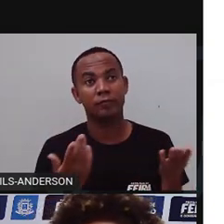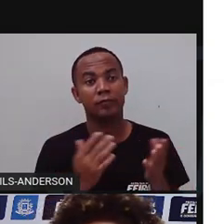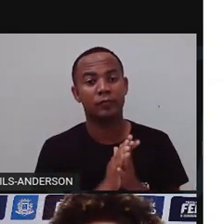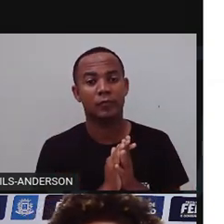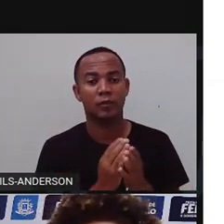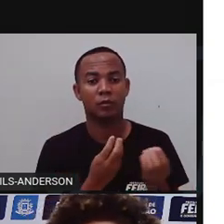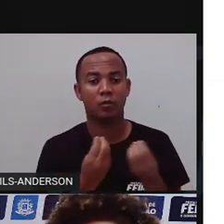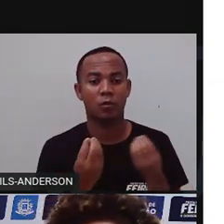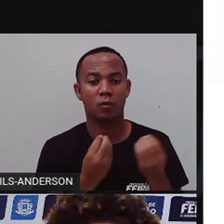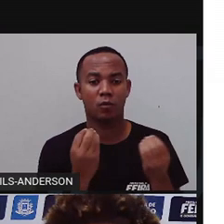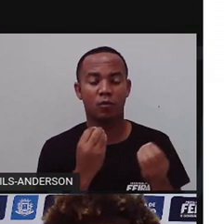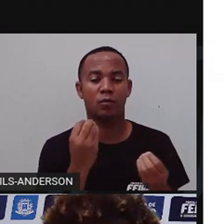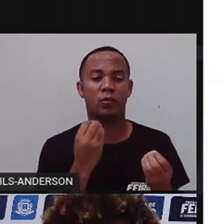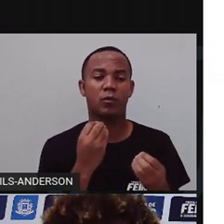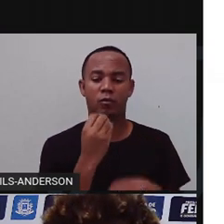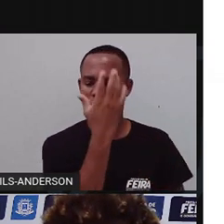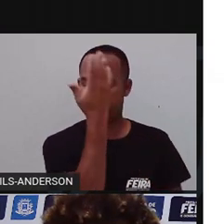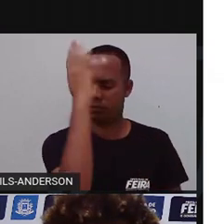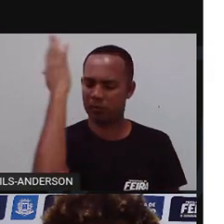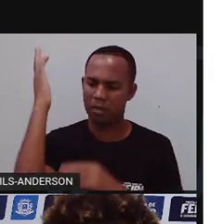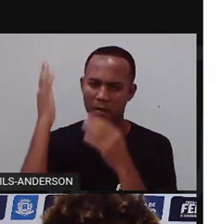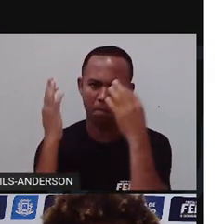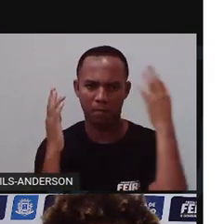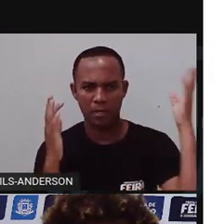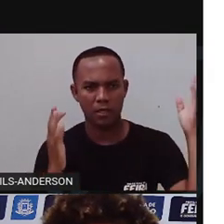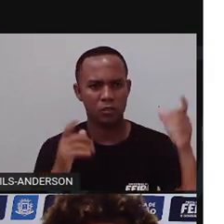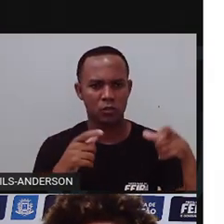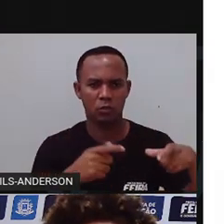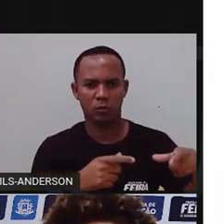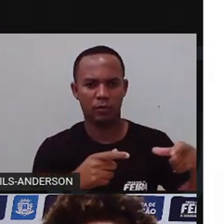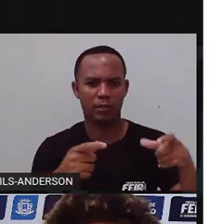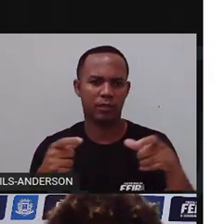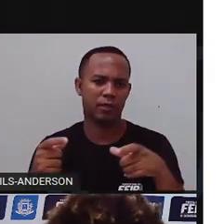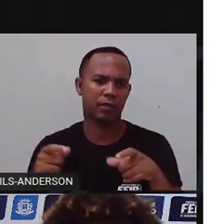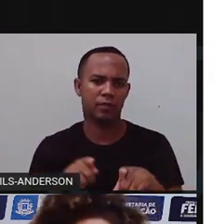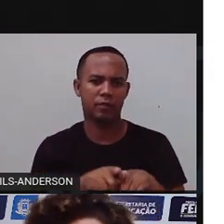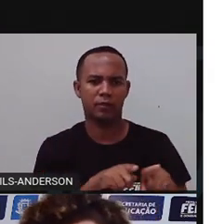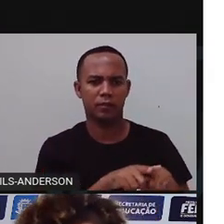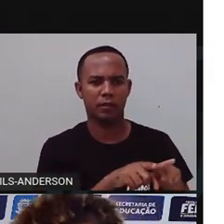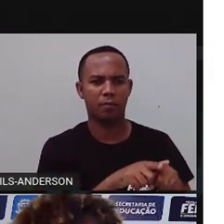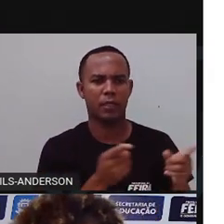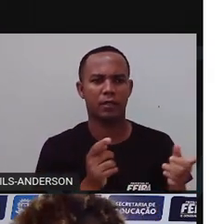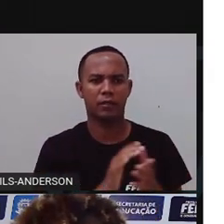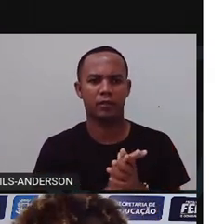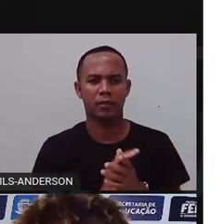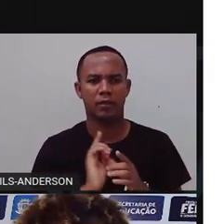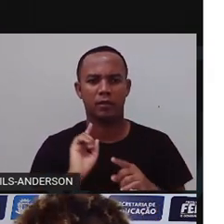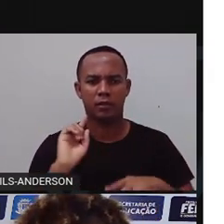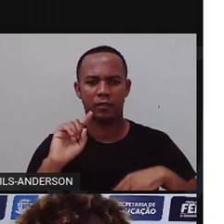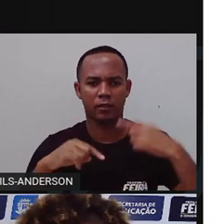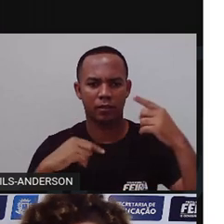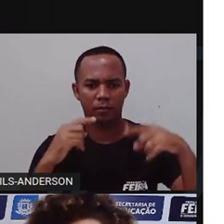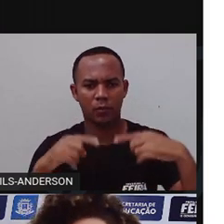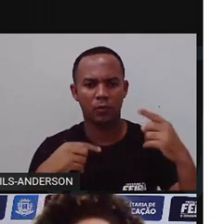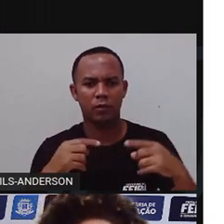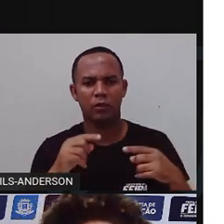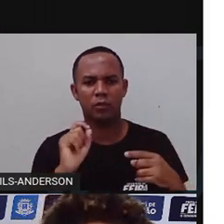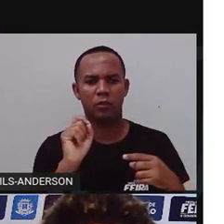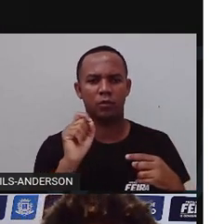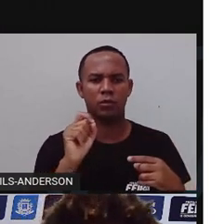a preservação dos nossos espaços públicos, certo? E, depois que vocês fizerem tudo isso,